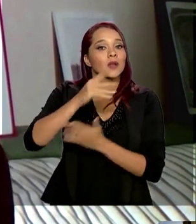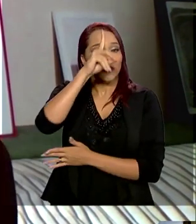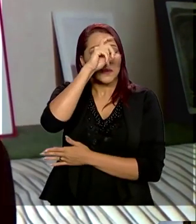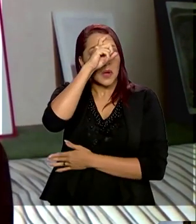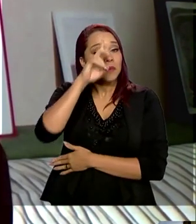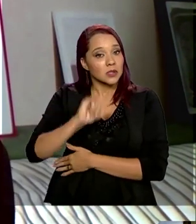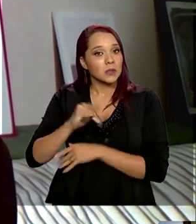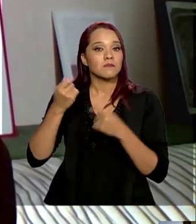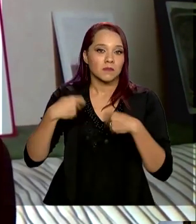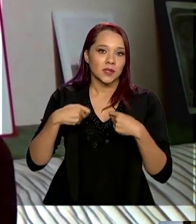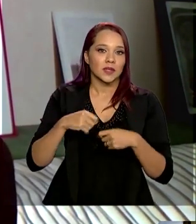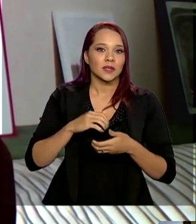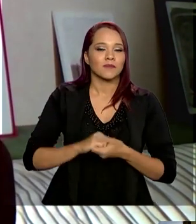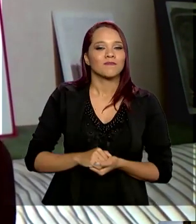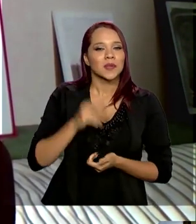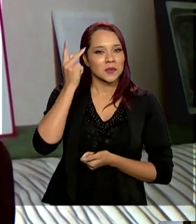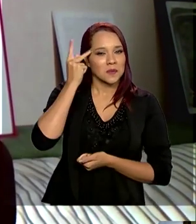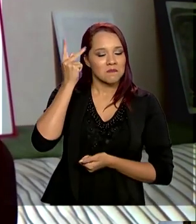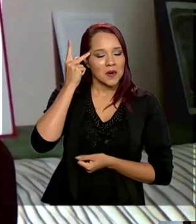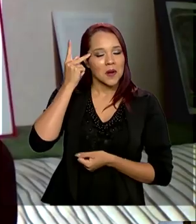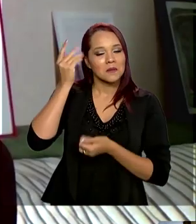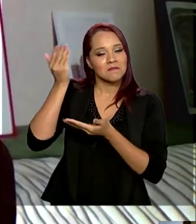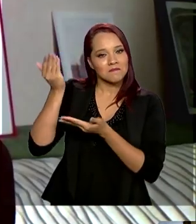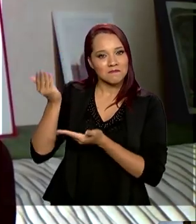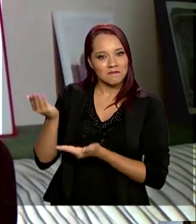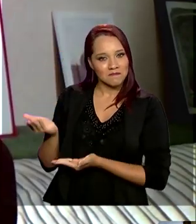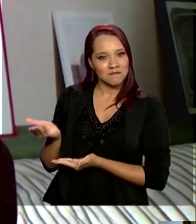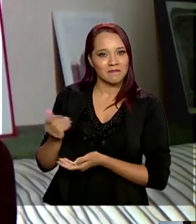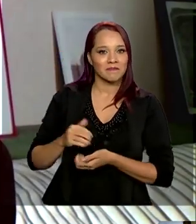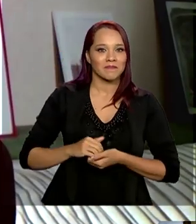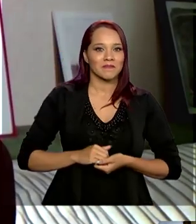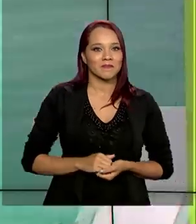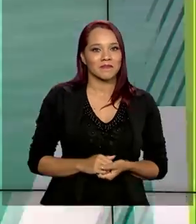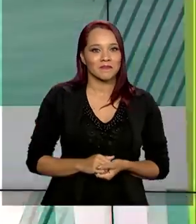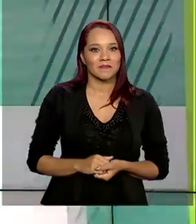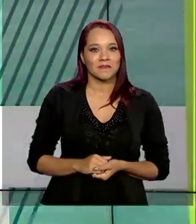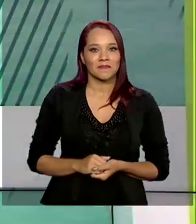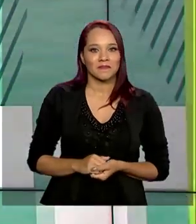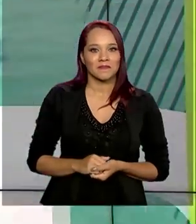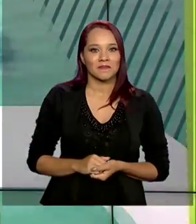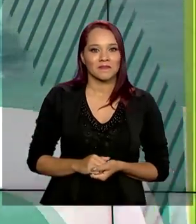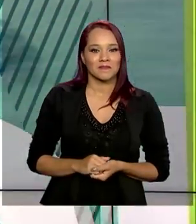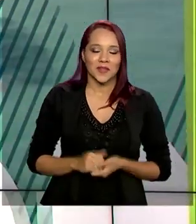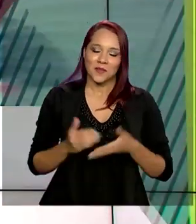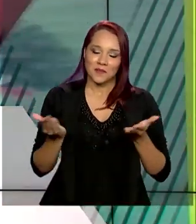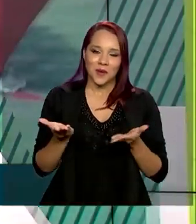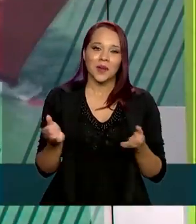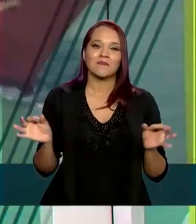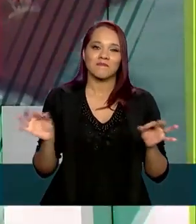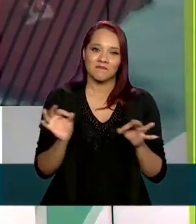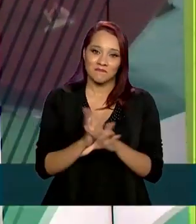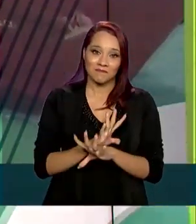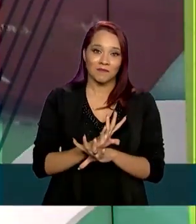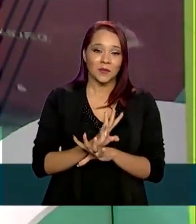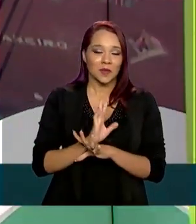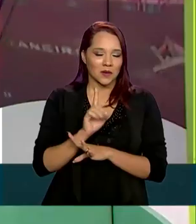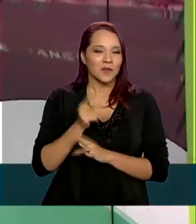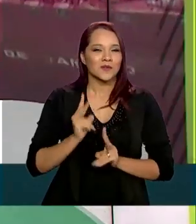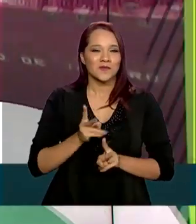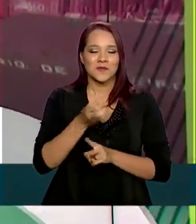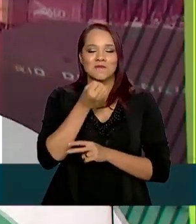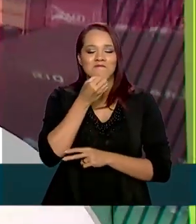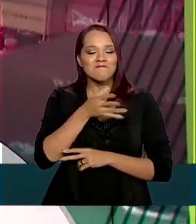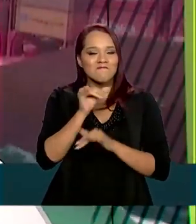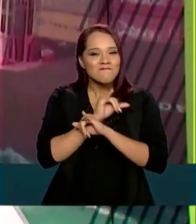caso necessário. De São Paulo, Priscila Kersh para o governo agora. A gente fica por aqui. Continue bem